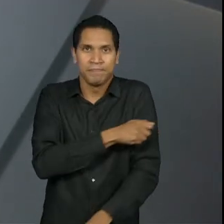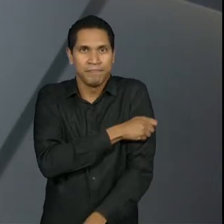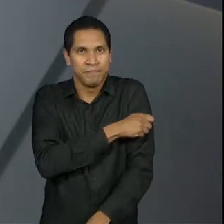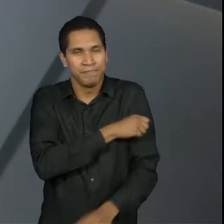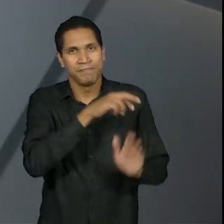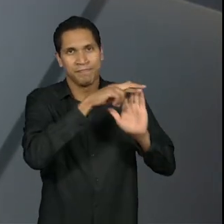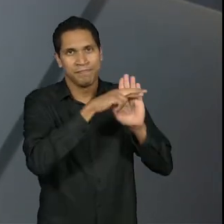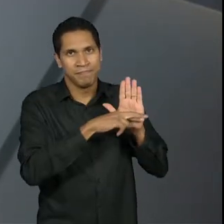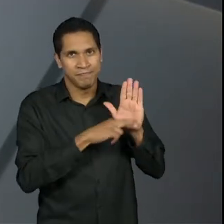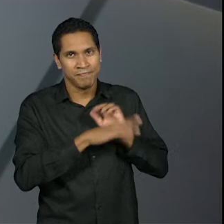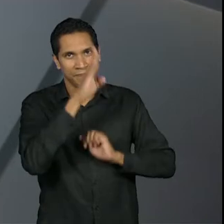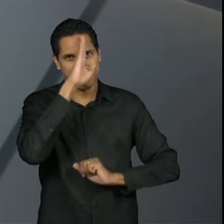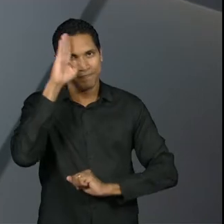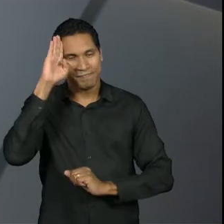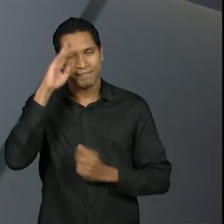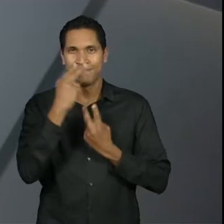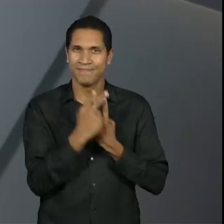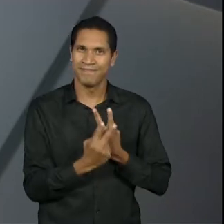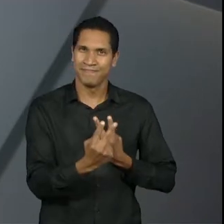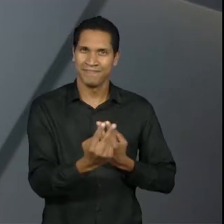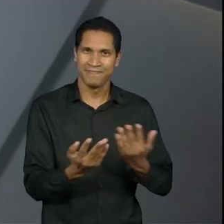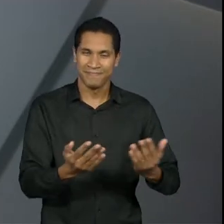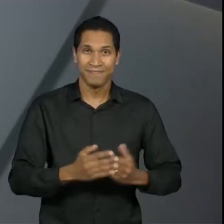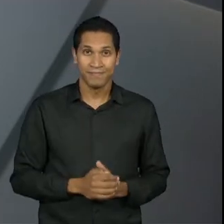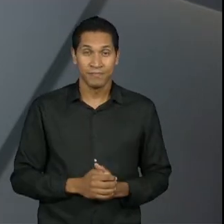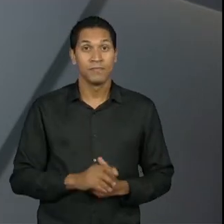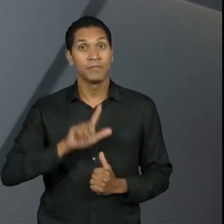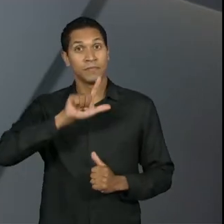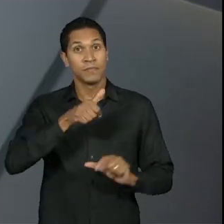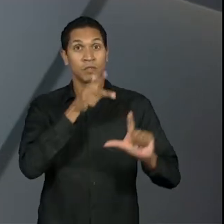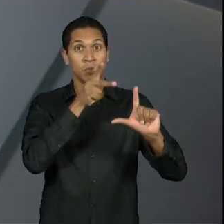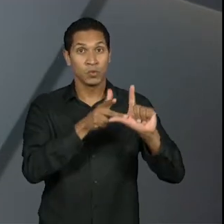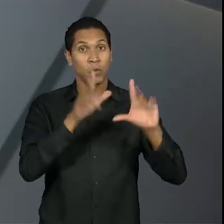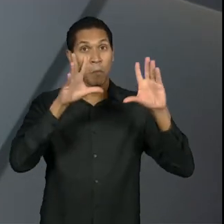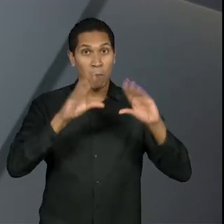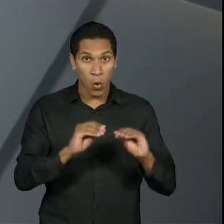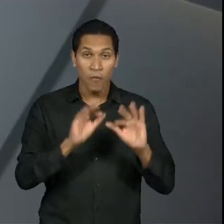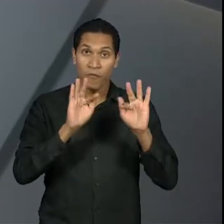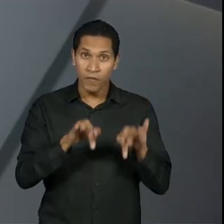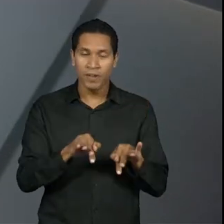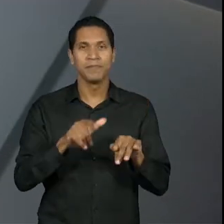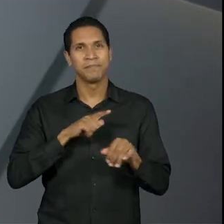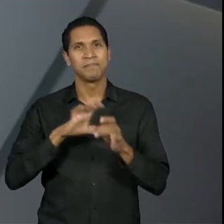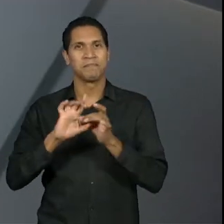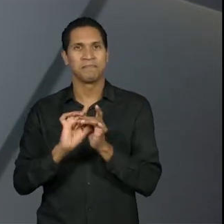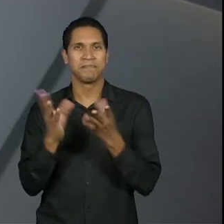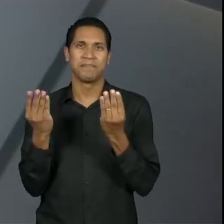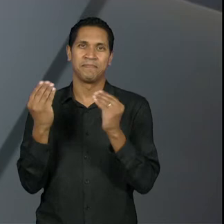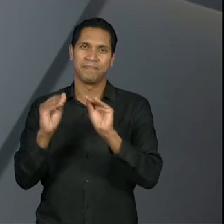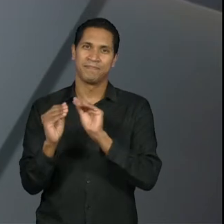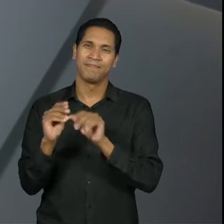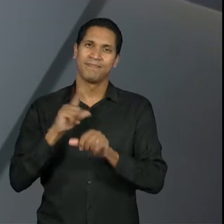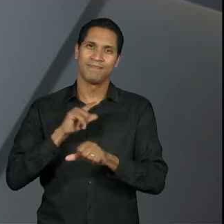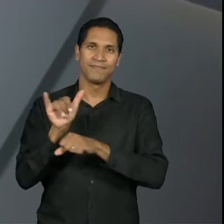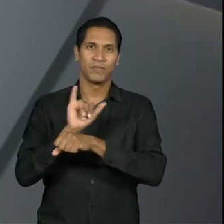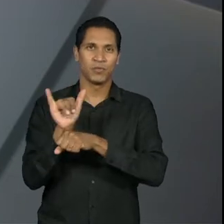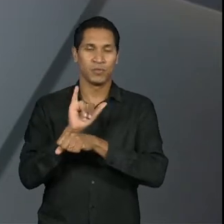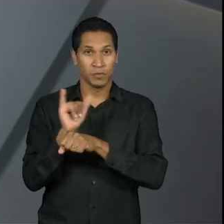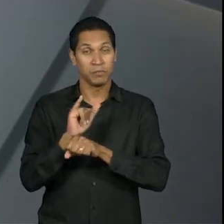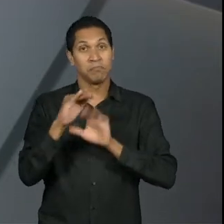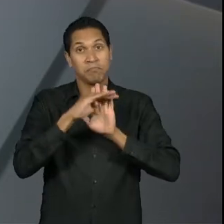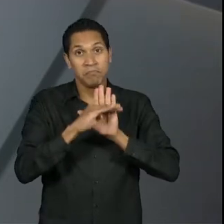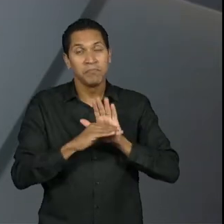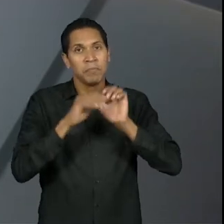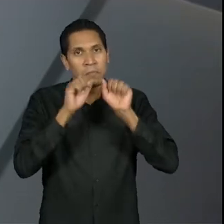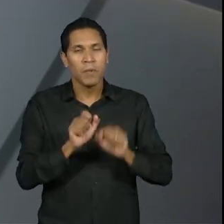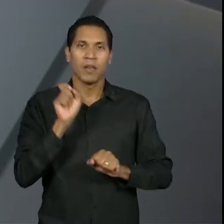normas acadêmicas da Univesp. Após a transmissão, nossas lives ficam disponíveis no nosso canal do YouTube e você poderá revisitá-las